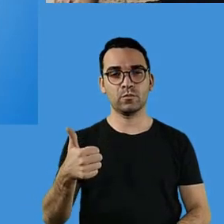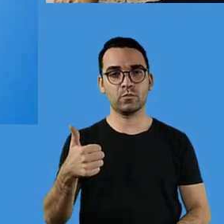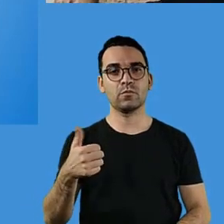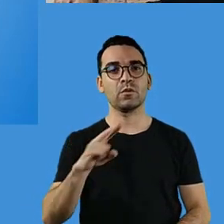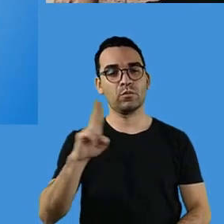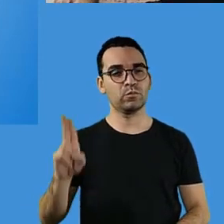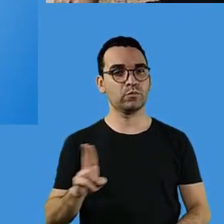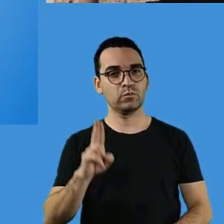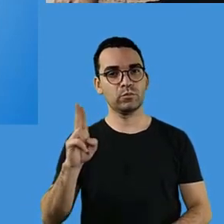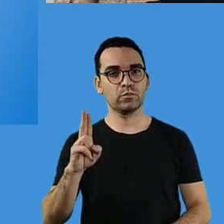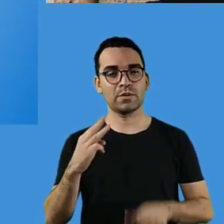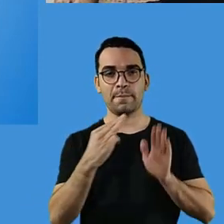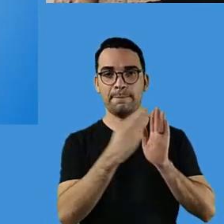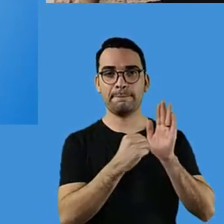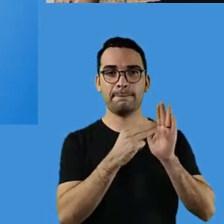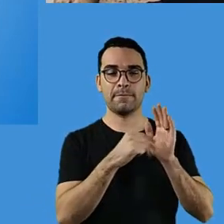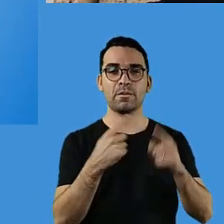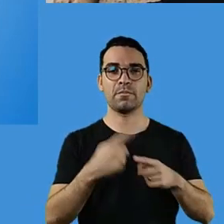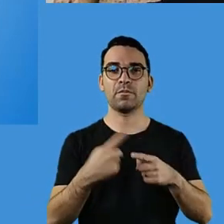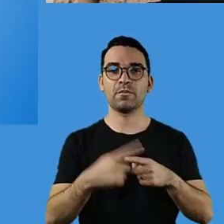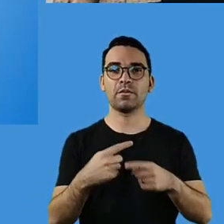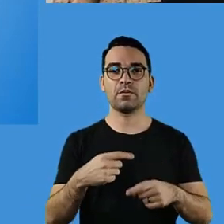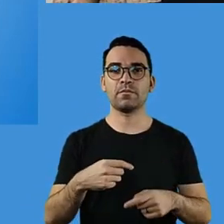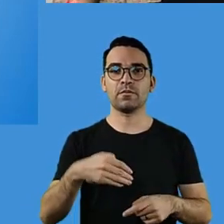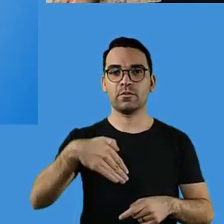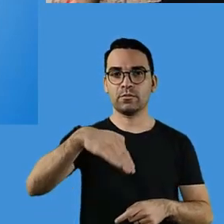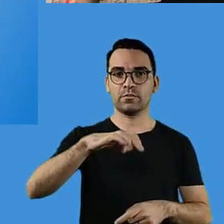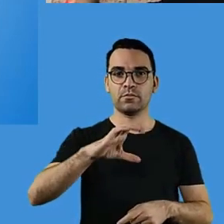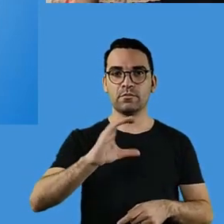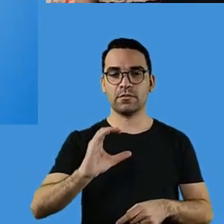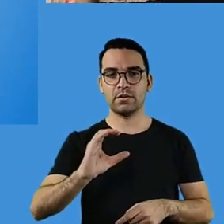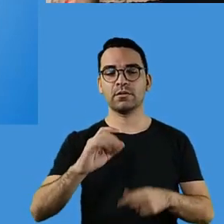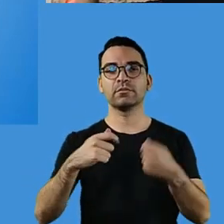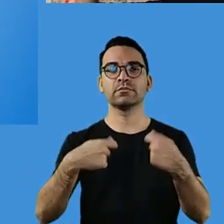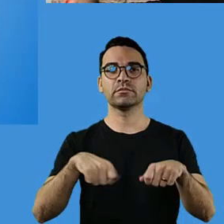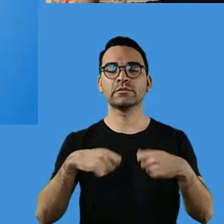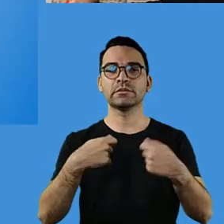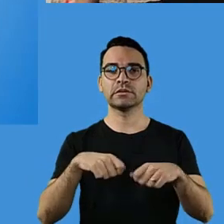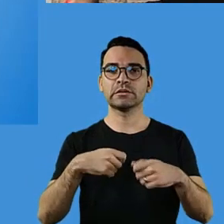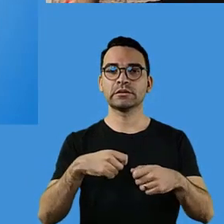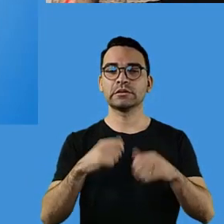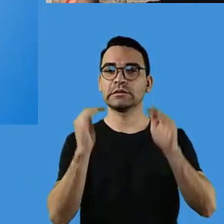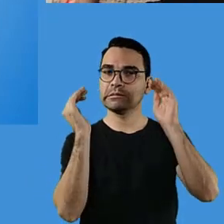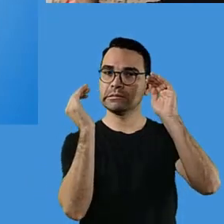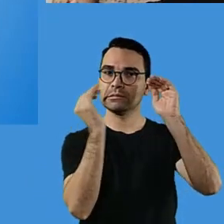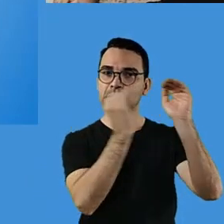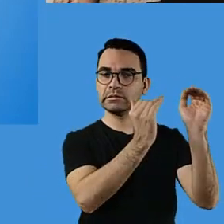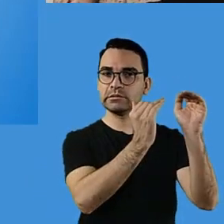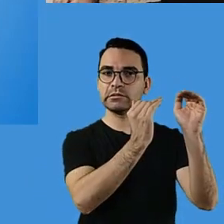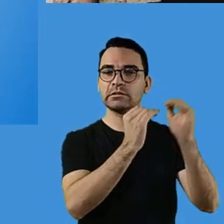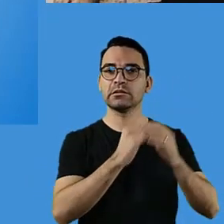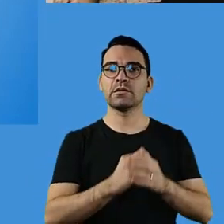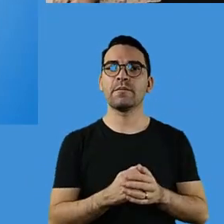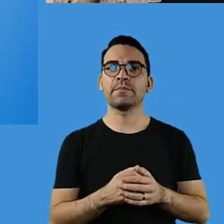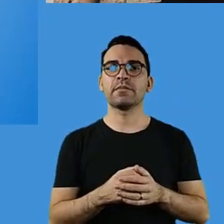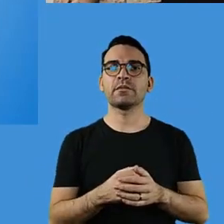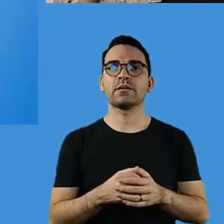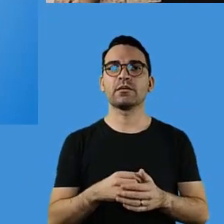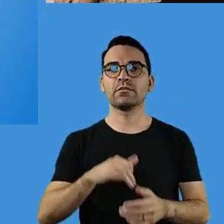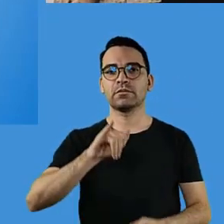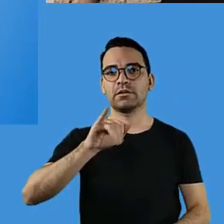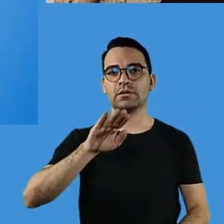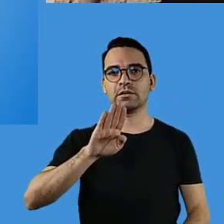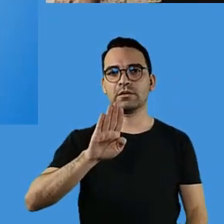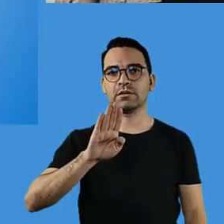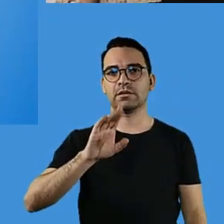Por que a matriz é antiga? Porque o INEP precisa cumprir a série histórica com